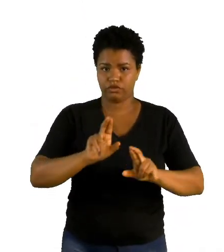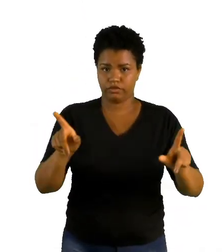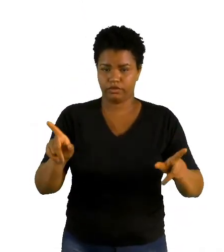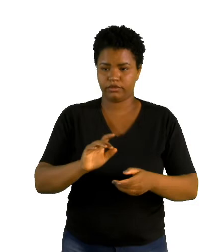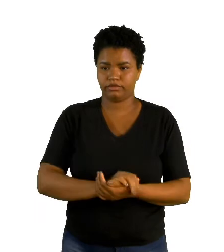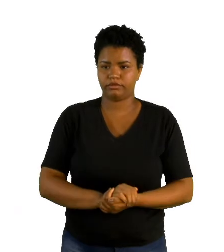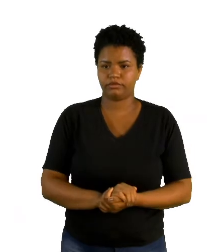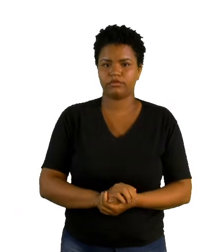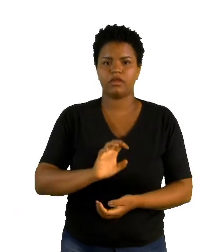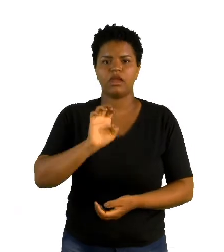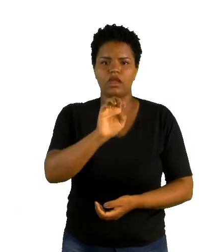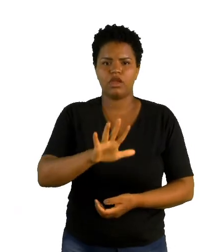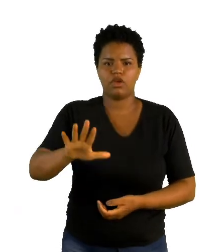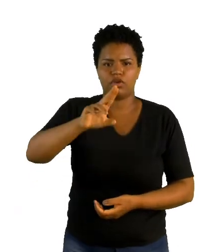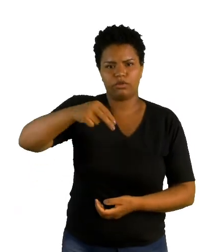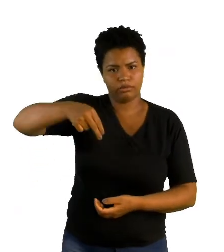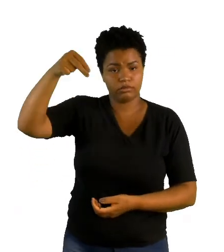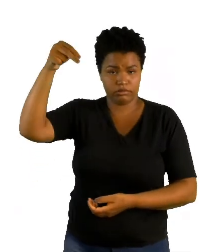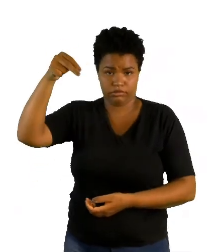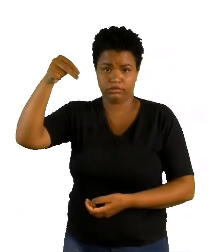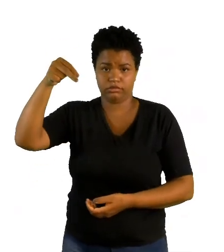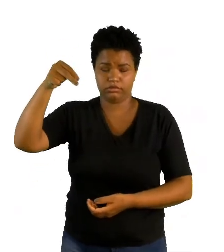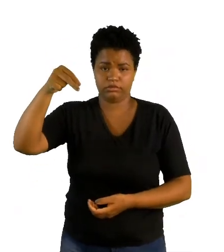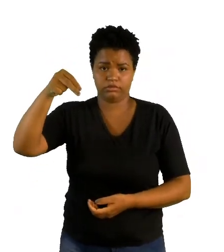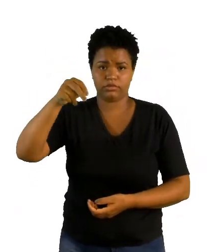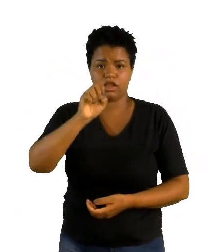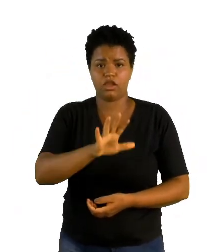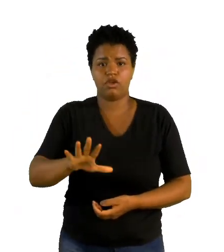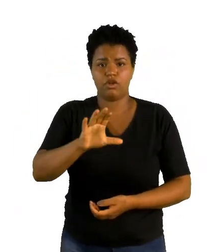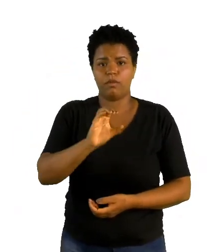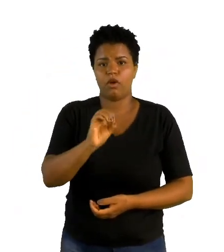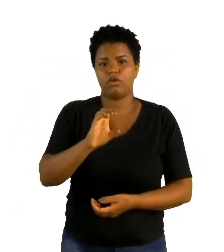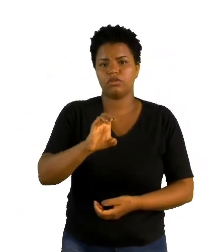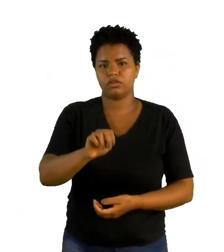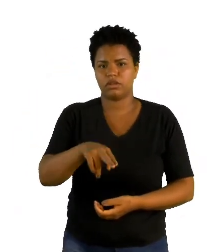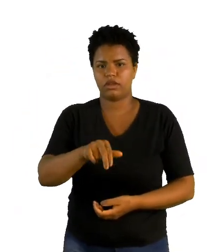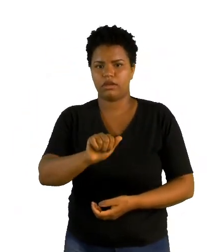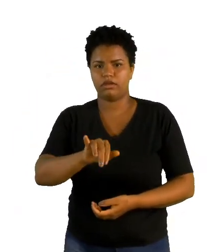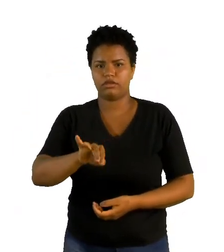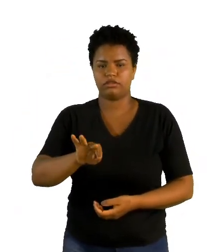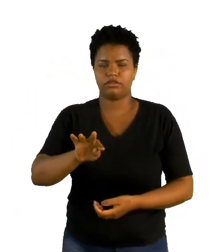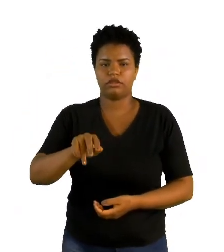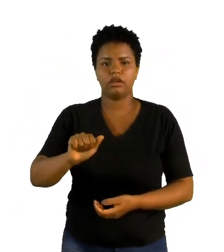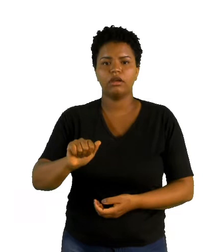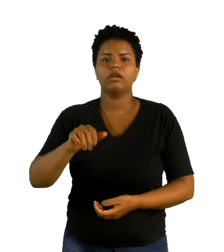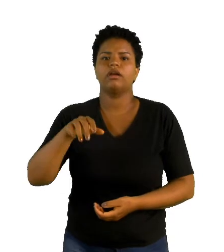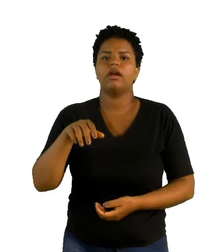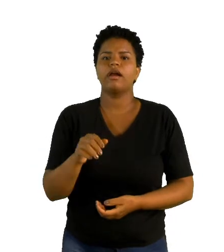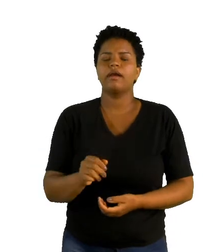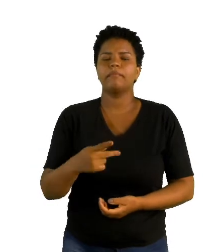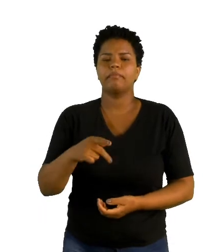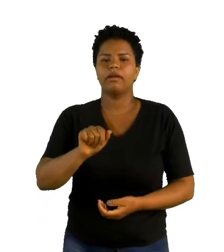Europa do Norte, a Europa Norte, a Europa Oceânica e Continental de Planícies e a Europa Montanhosa do Sul.